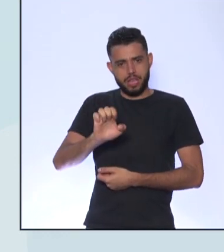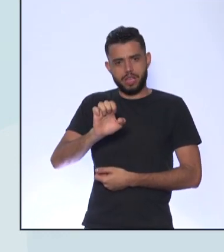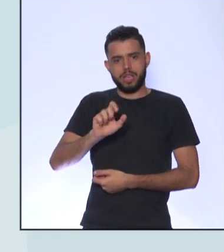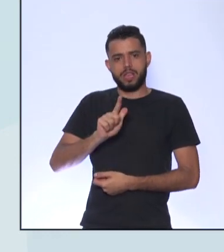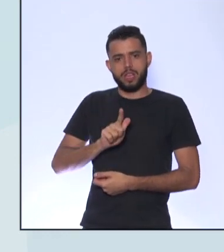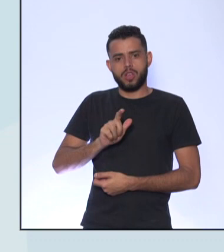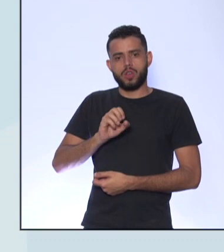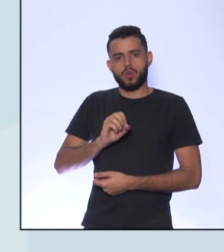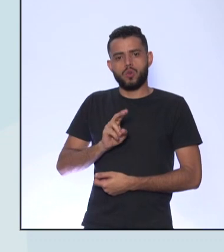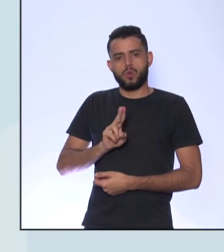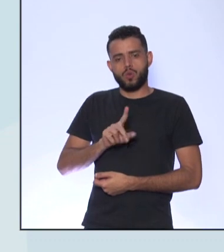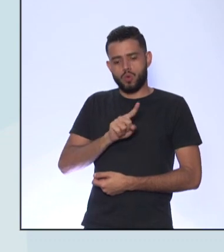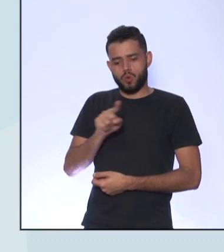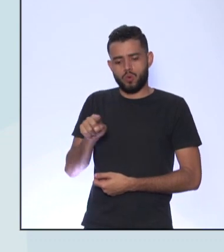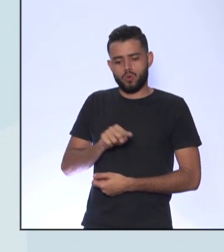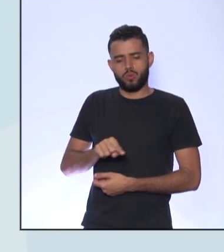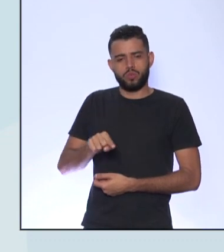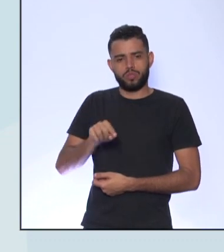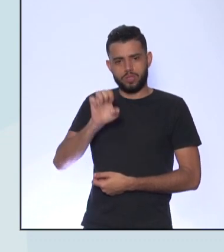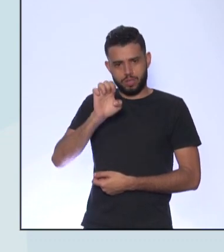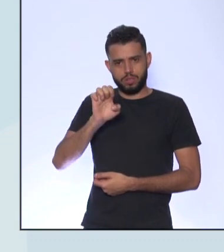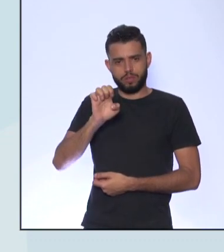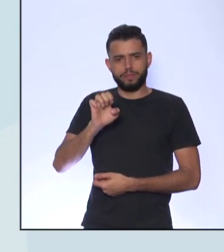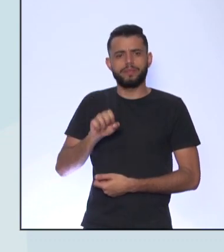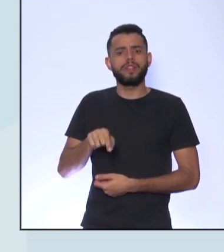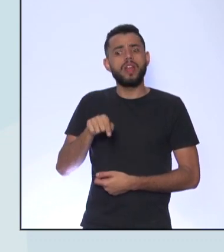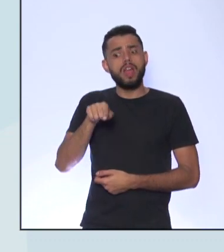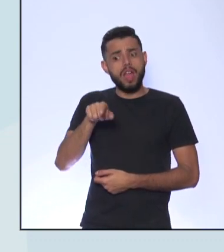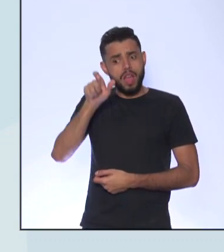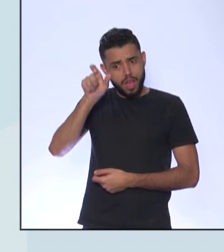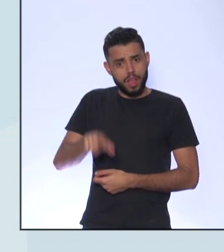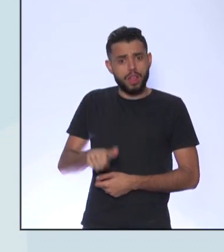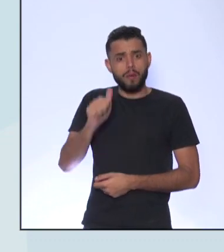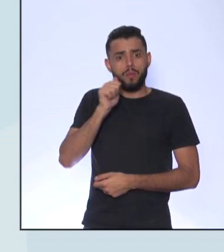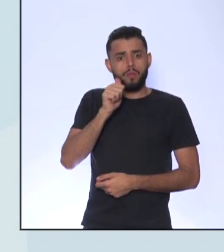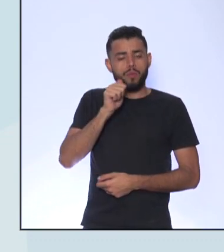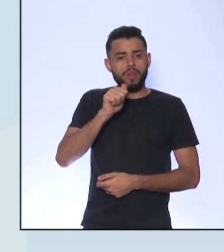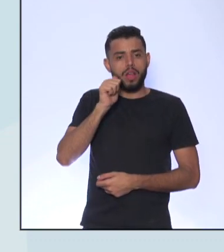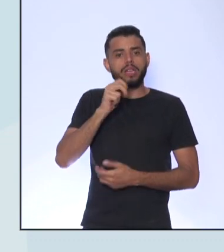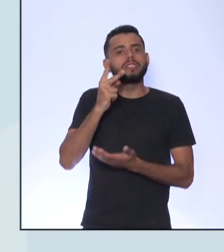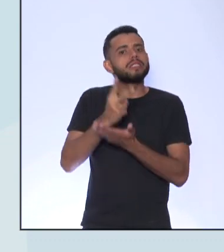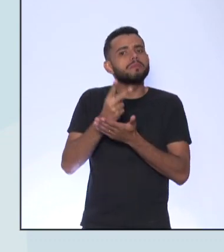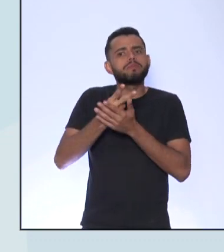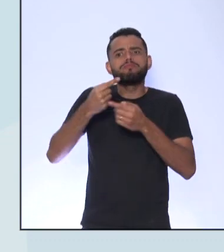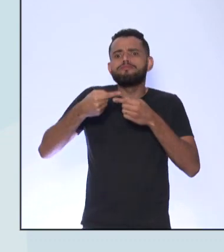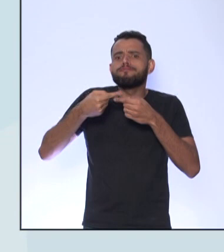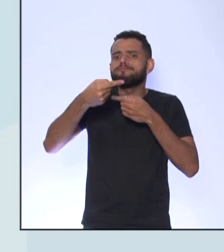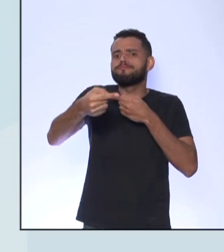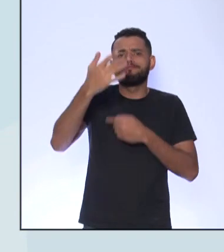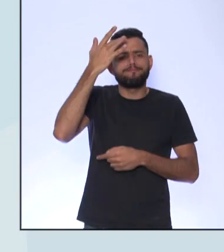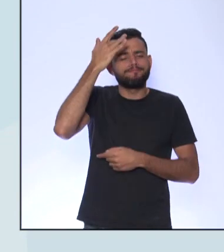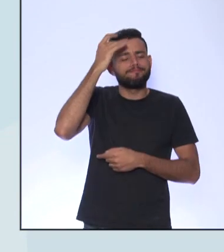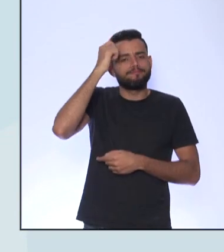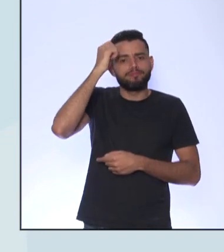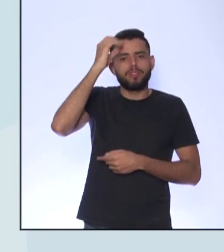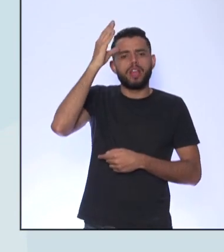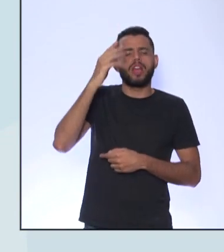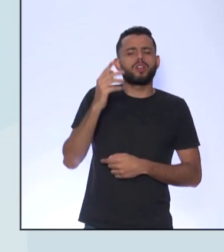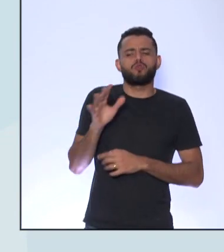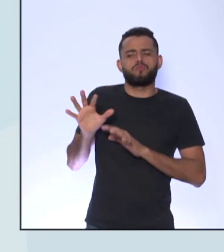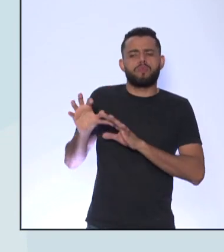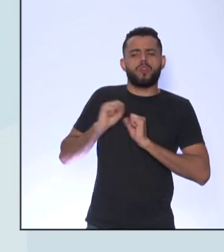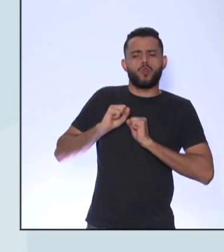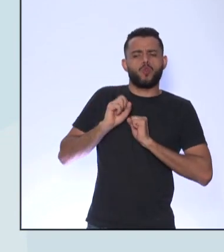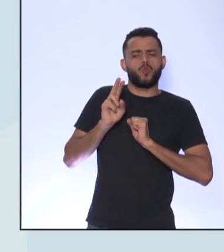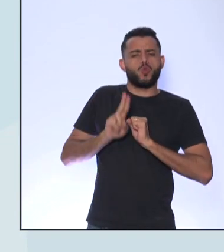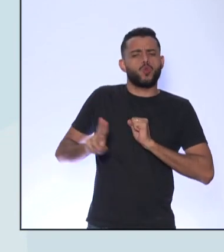mulher À frente do seu tempo Como se fala Ela não aceitava usar o nome Nem do pai Nem do marido Ela exercia